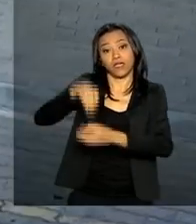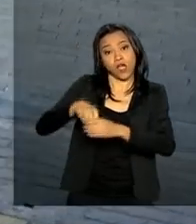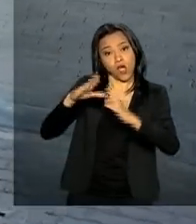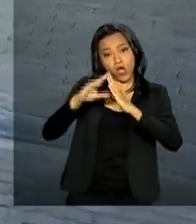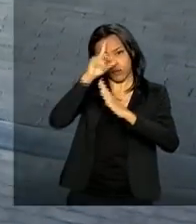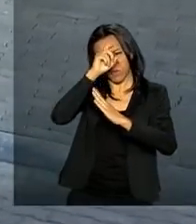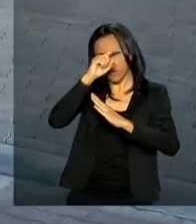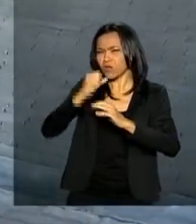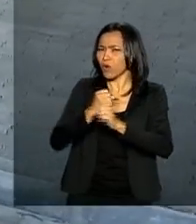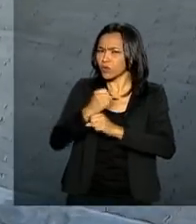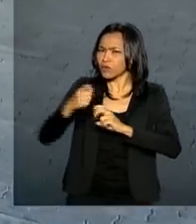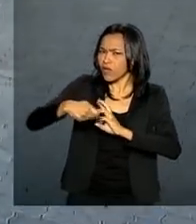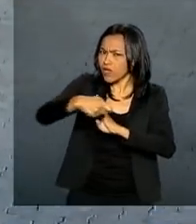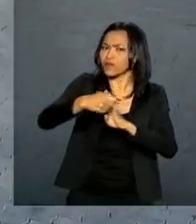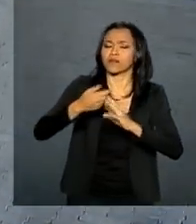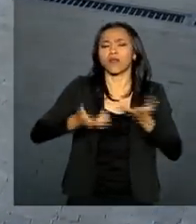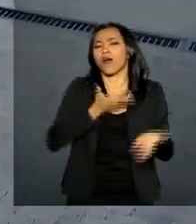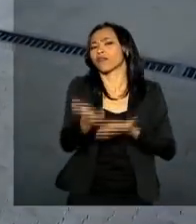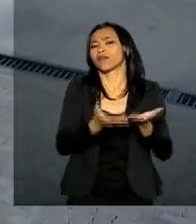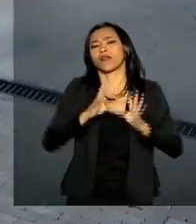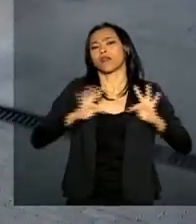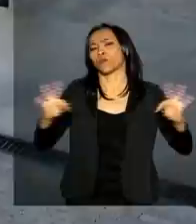servir a toda a região da capital.